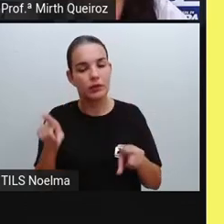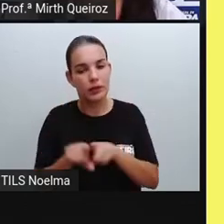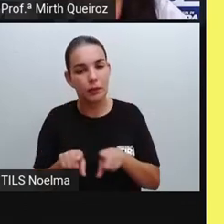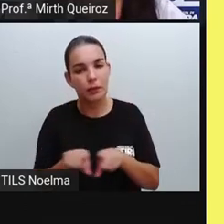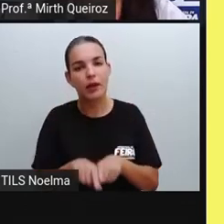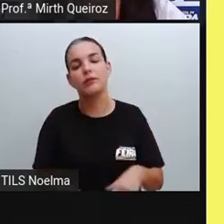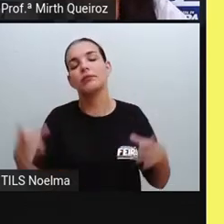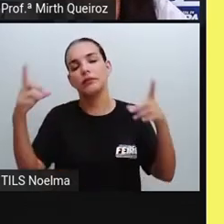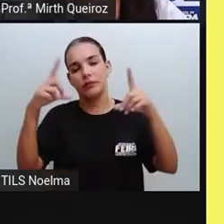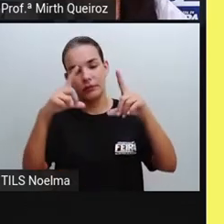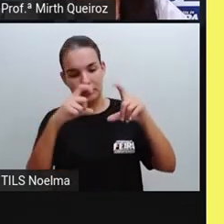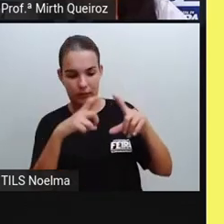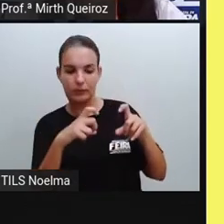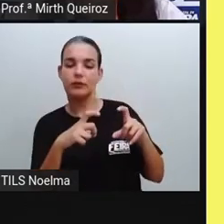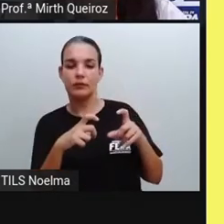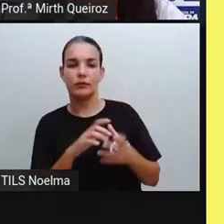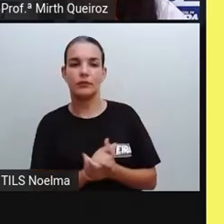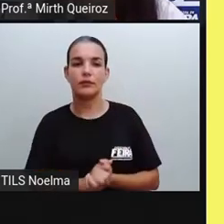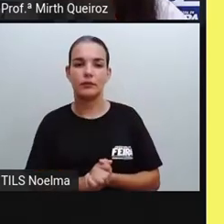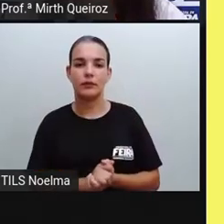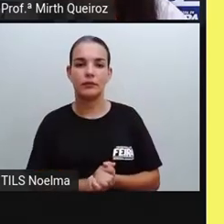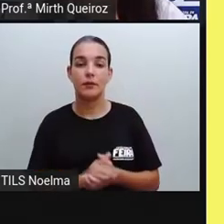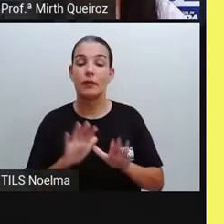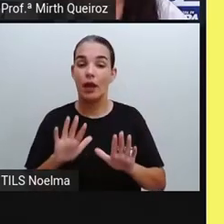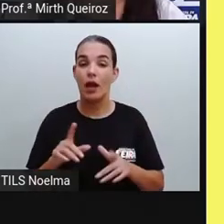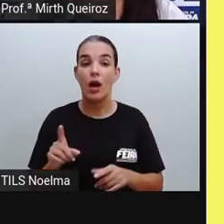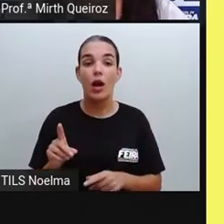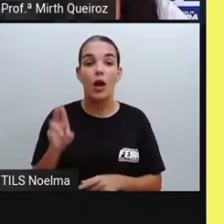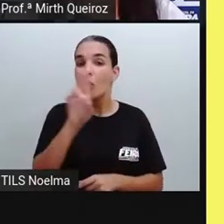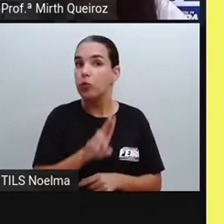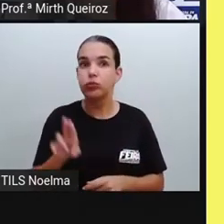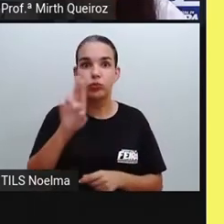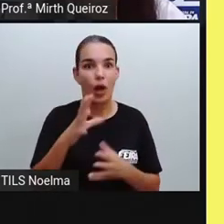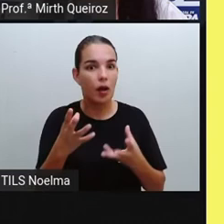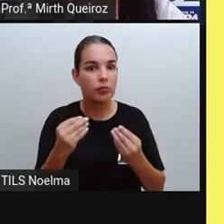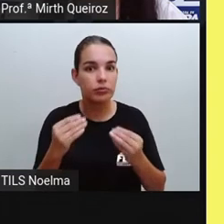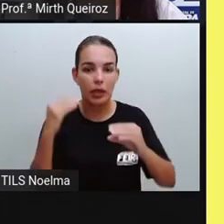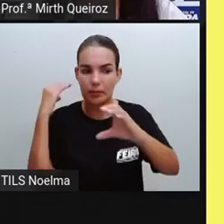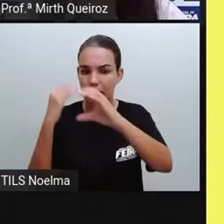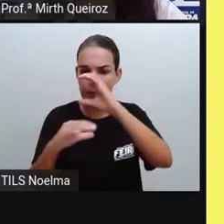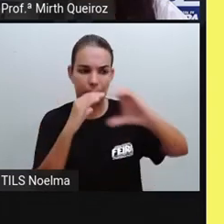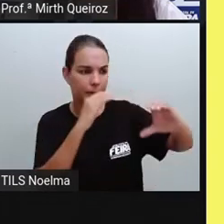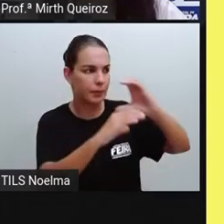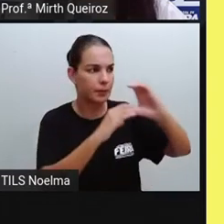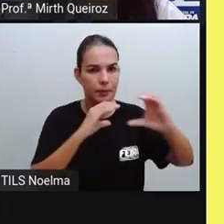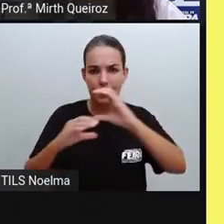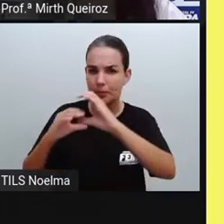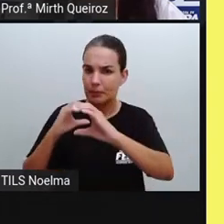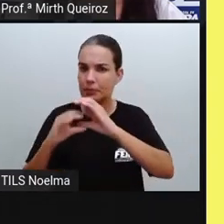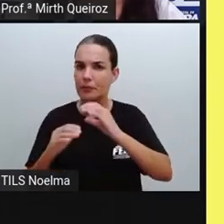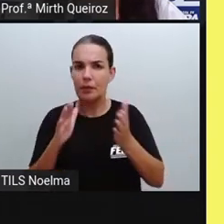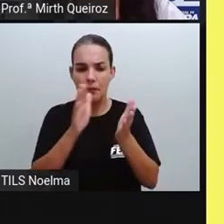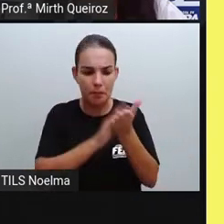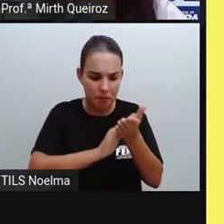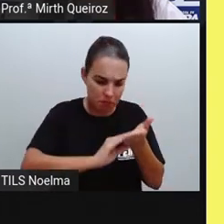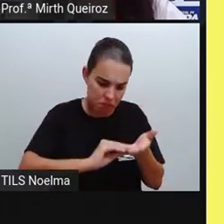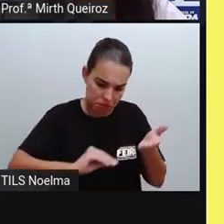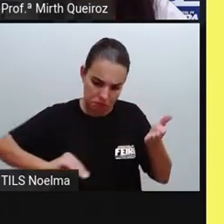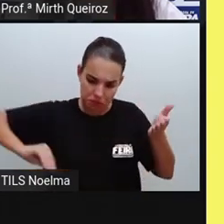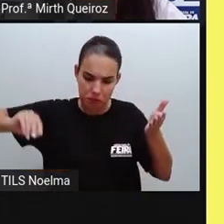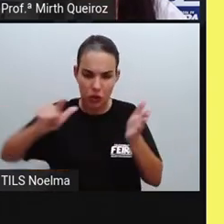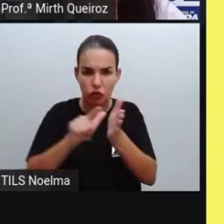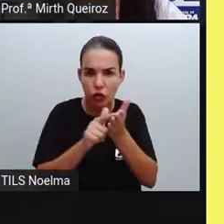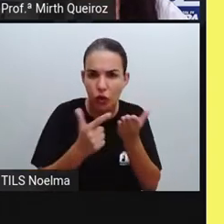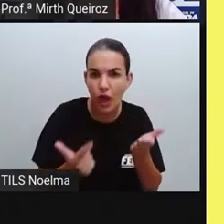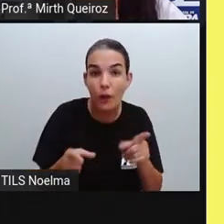Assim, os infográficos são muito utilizados nas mídias, imprensas, nas mídias impressas e virtuais